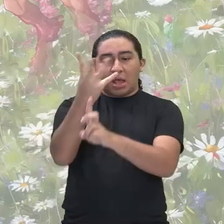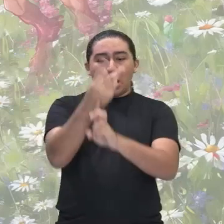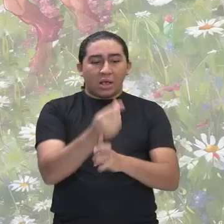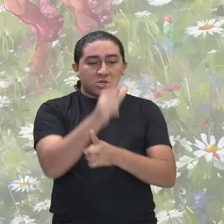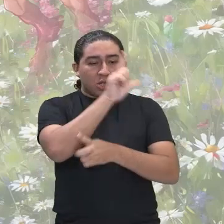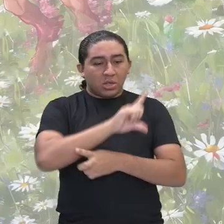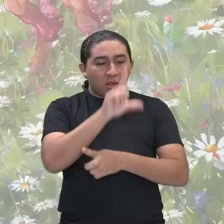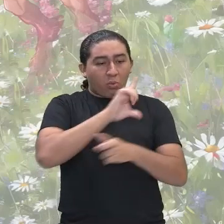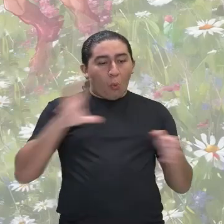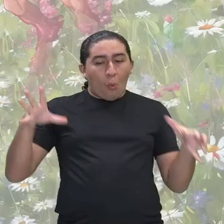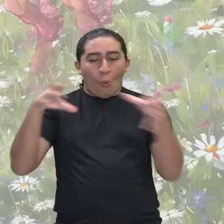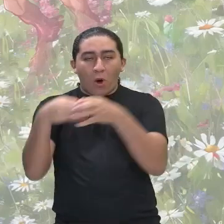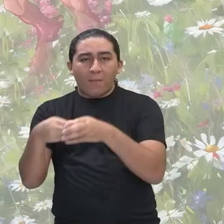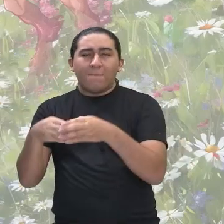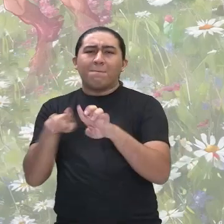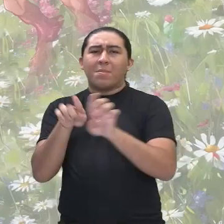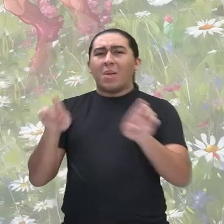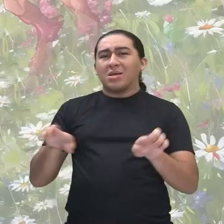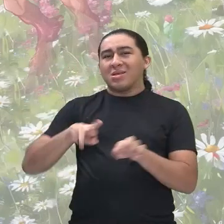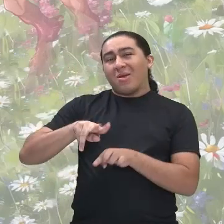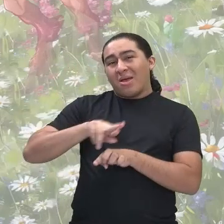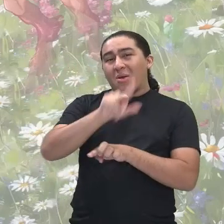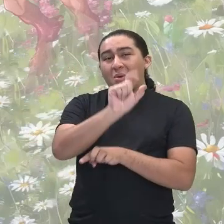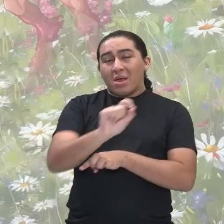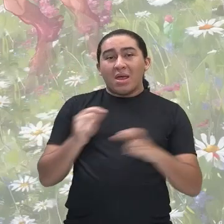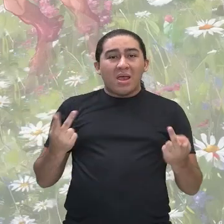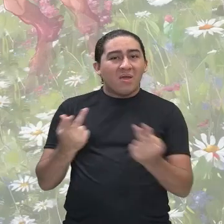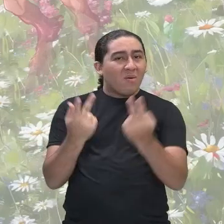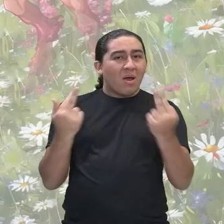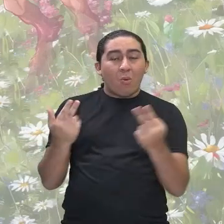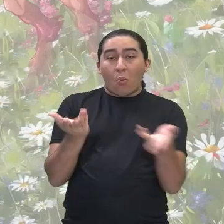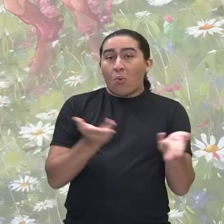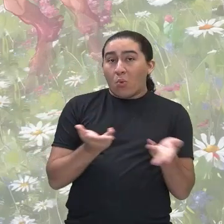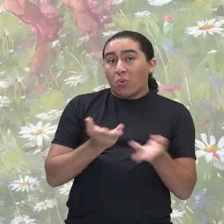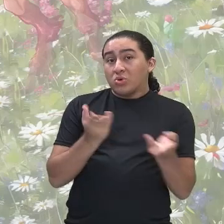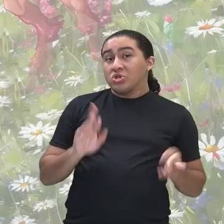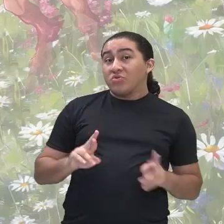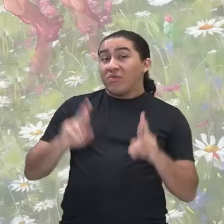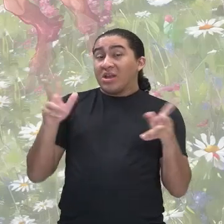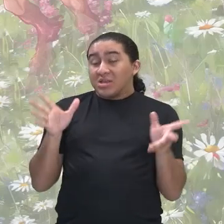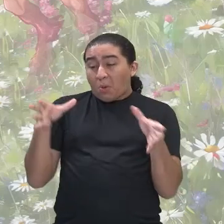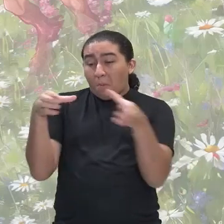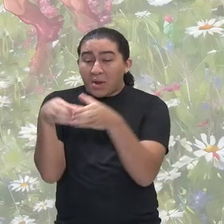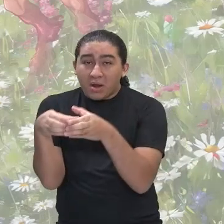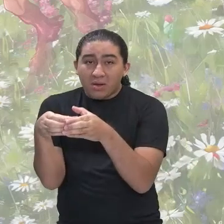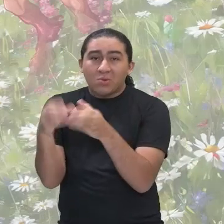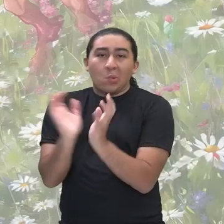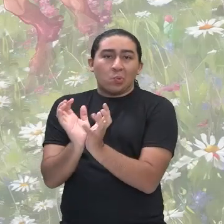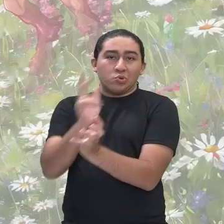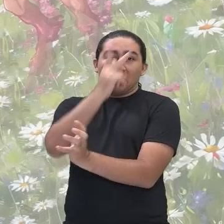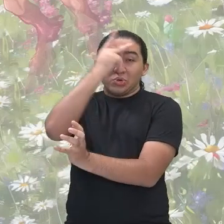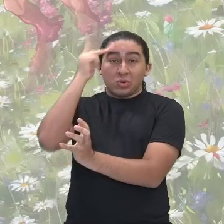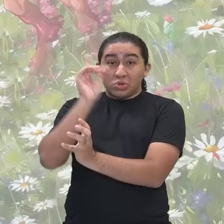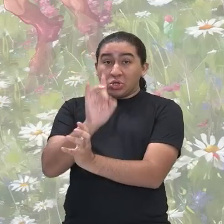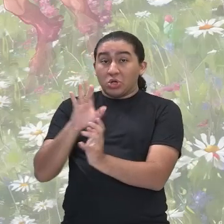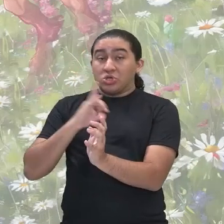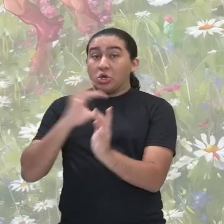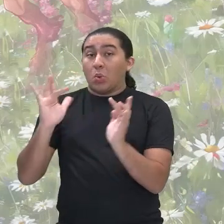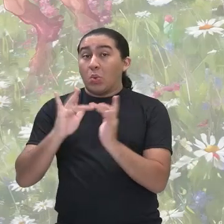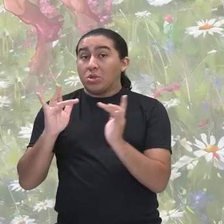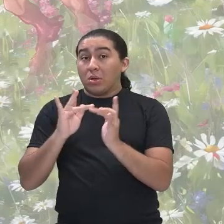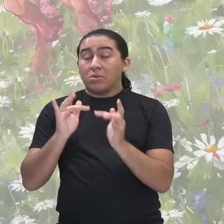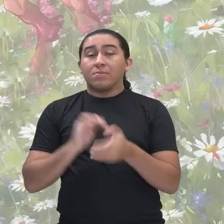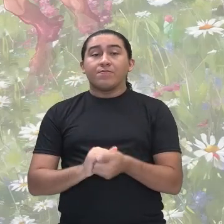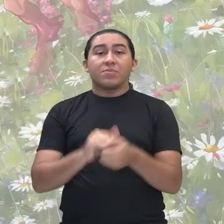literatura, mas não era com tanta grande escala, né? Era uma coisa pequena. Nós podemos ver que, nesse